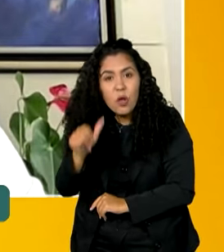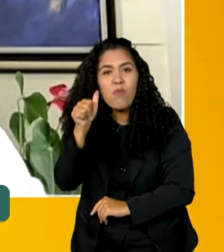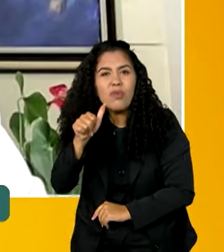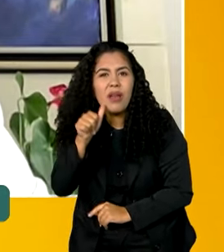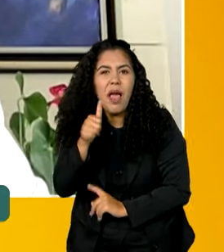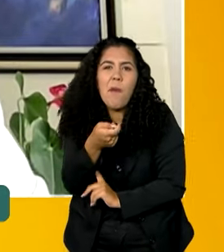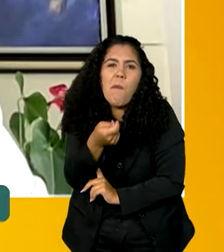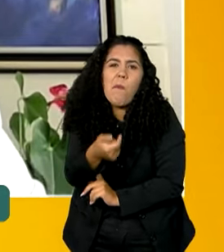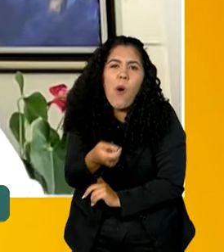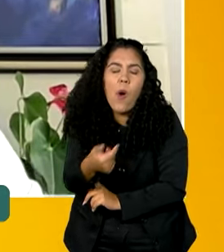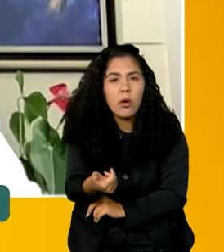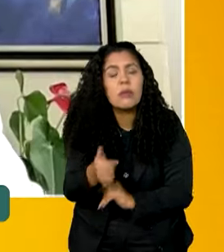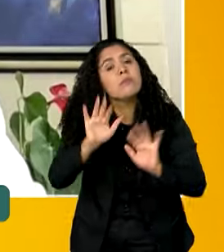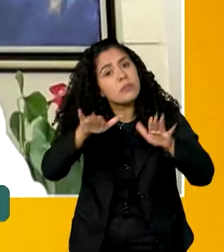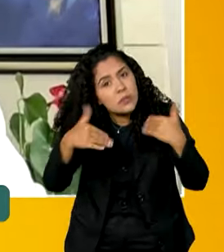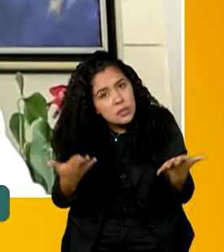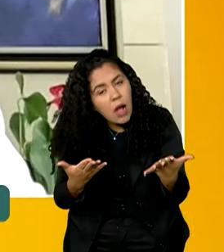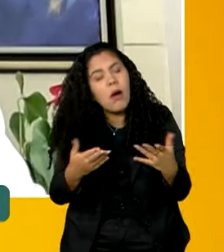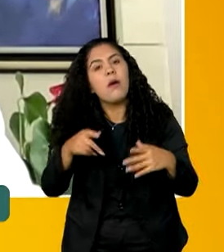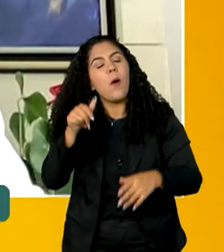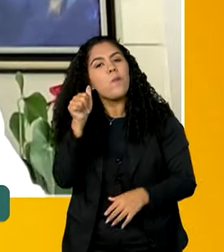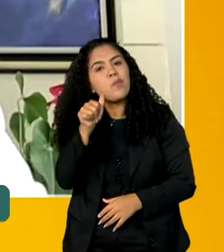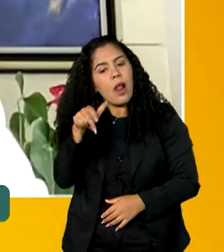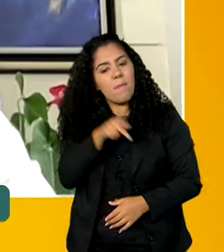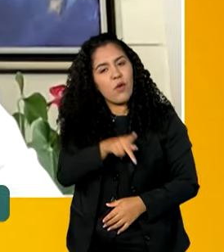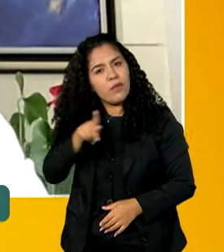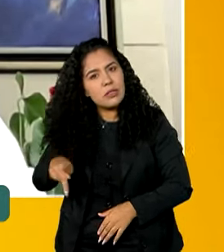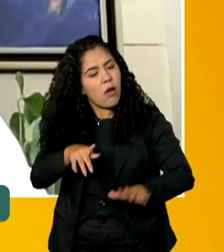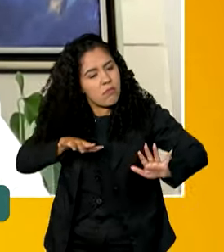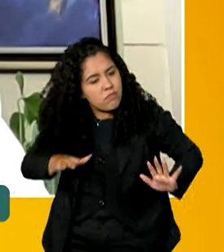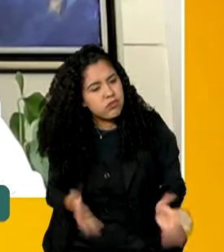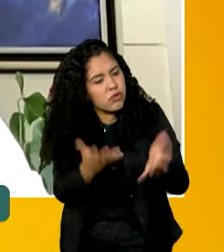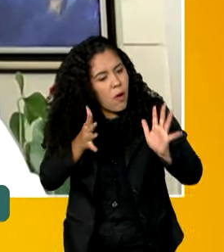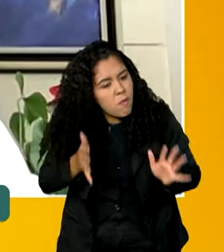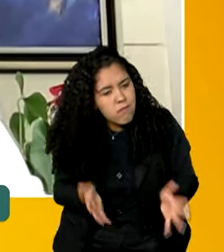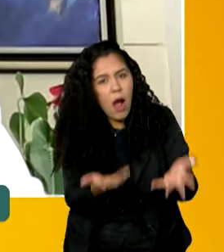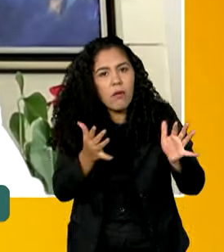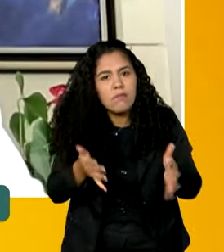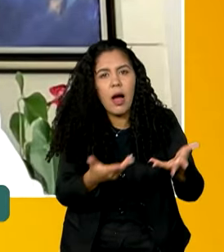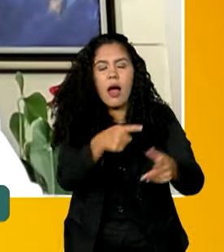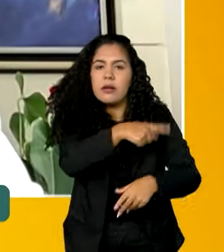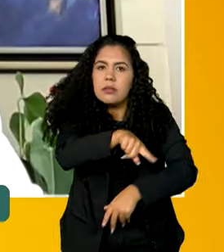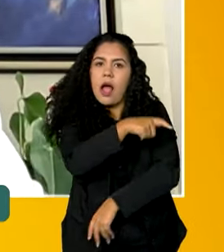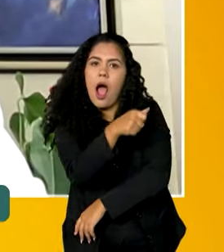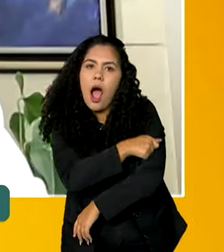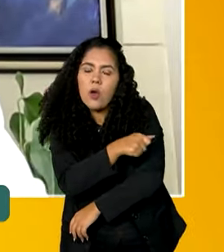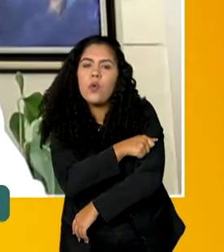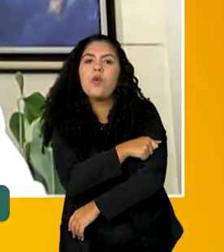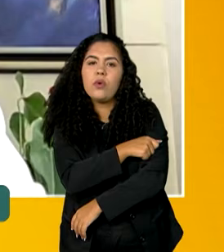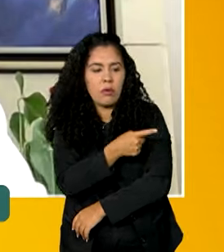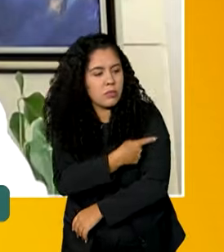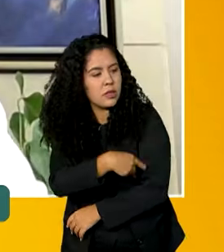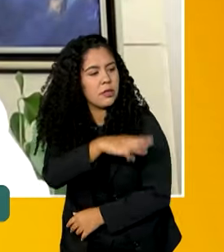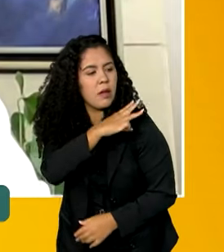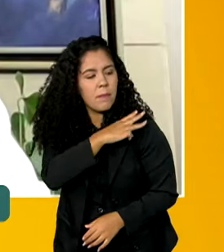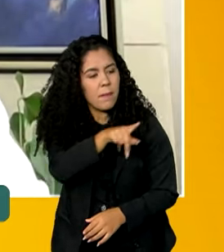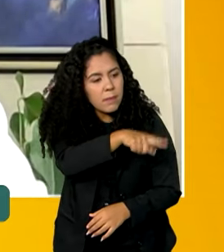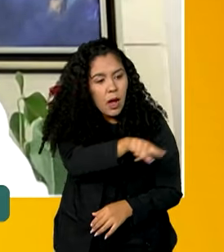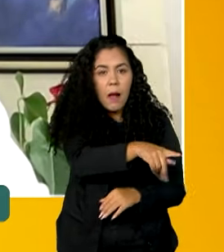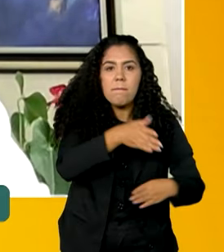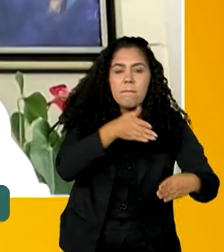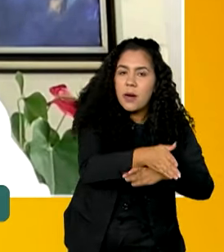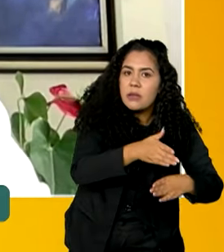são estimuladas por suas professoras e tutoras a participarem de